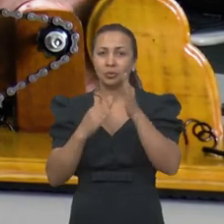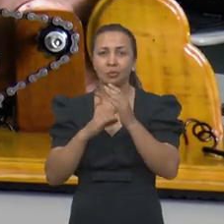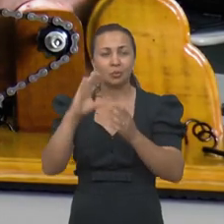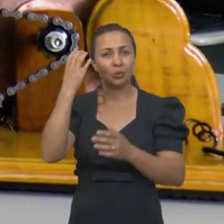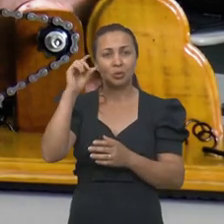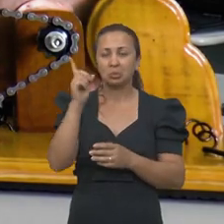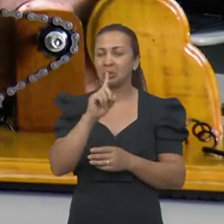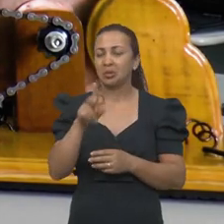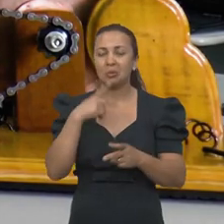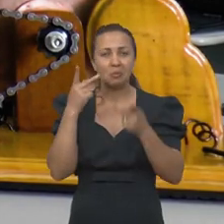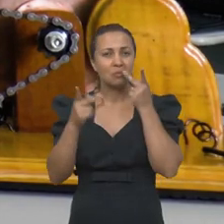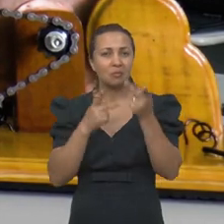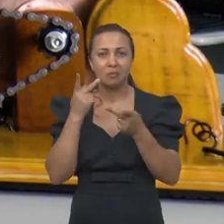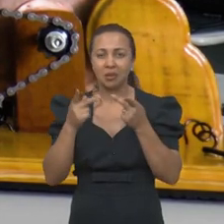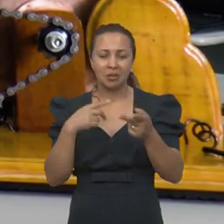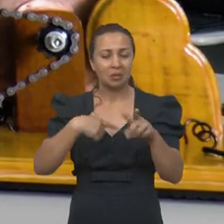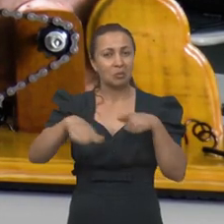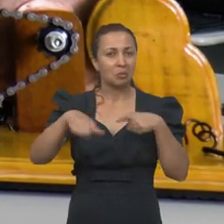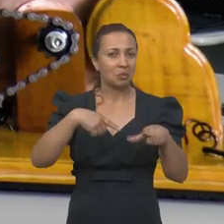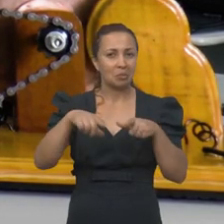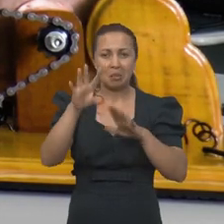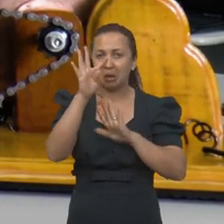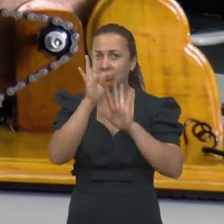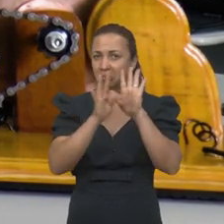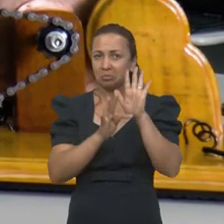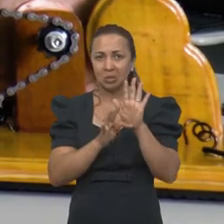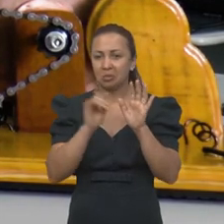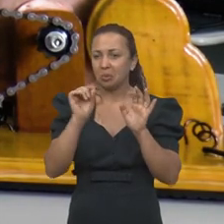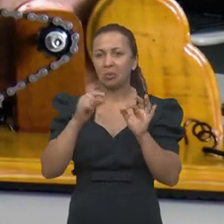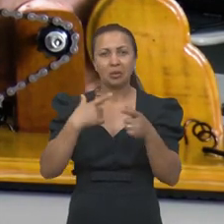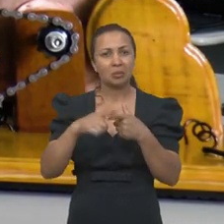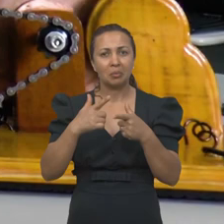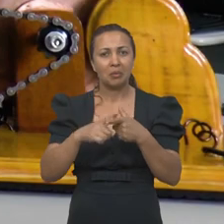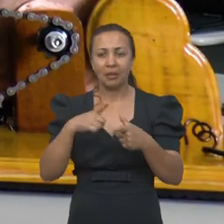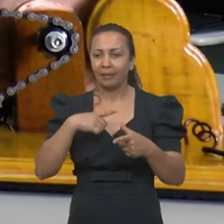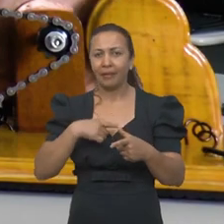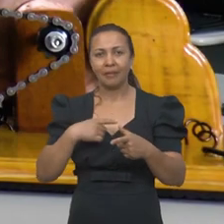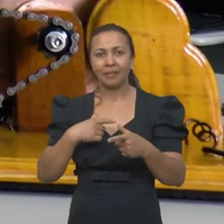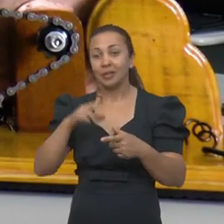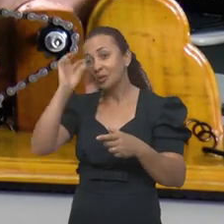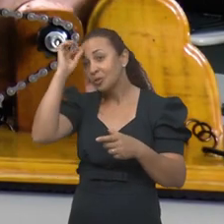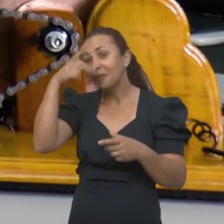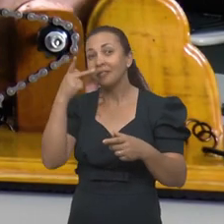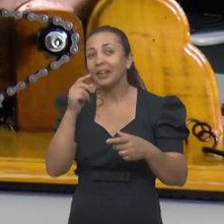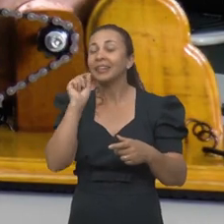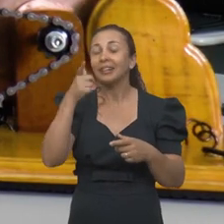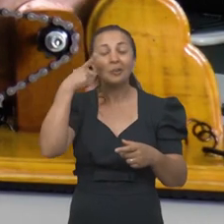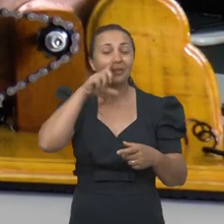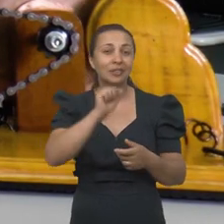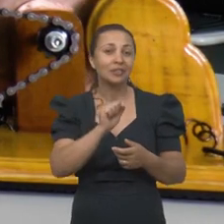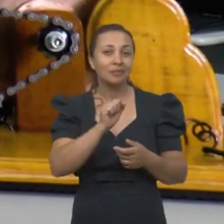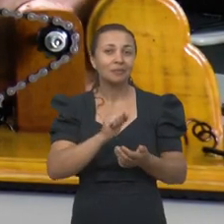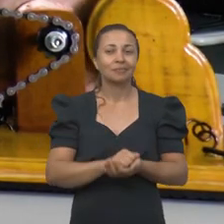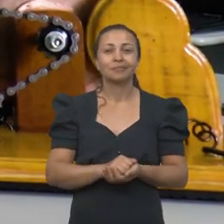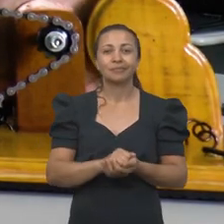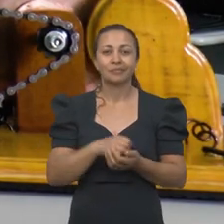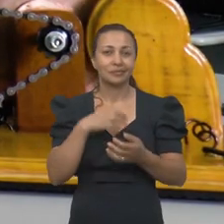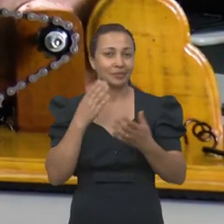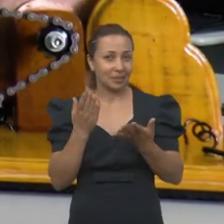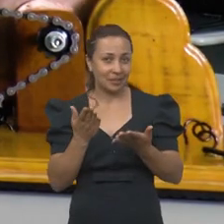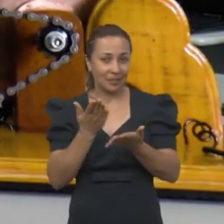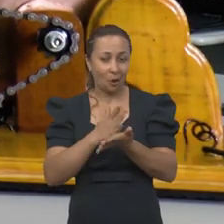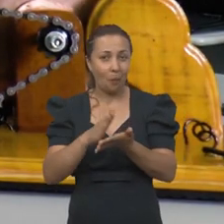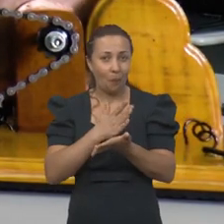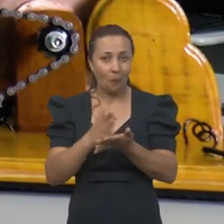vezes o cientista ele não relata no trabalho dele os problemas que ele teve, ele só relata o que ele conseguiu. E